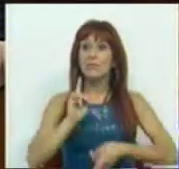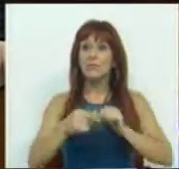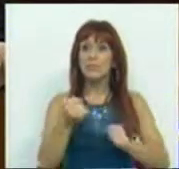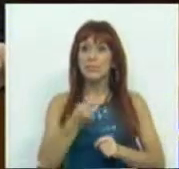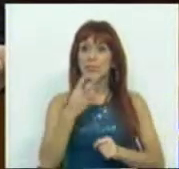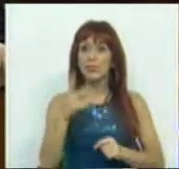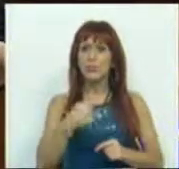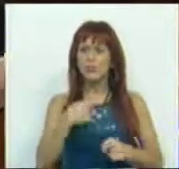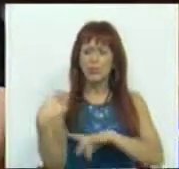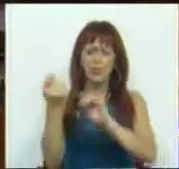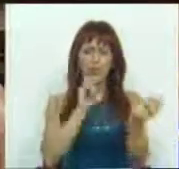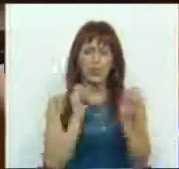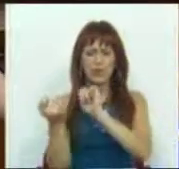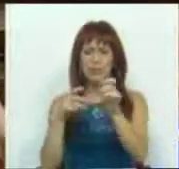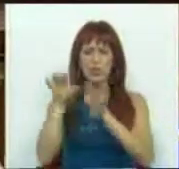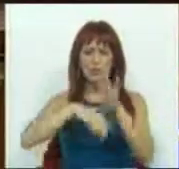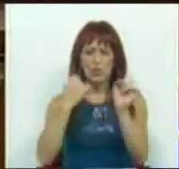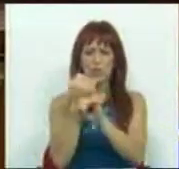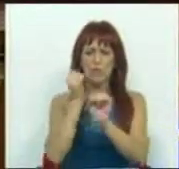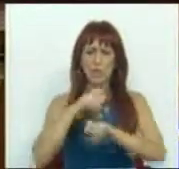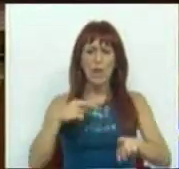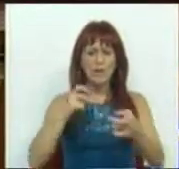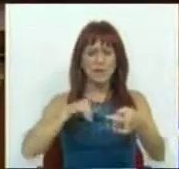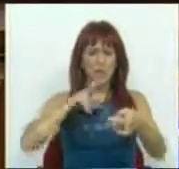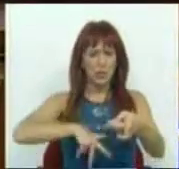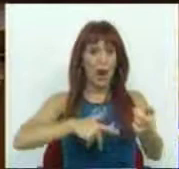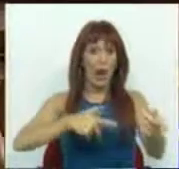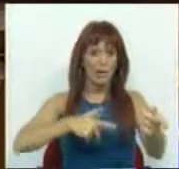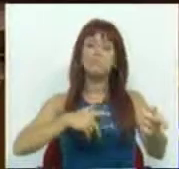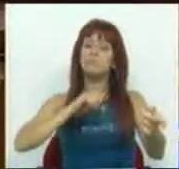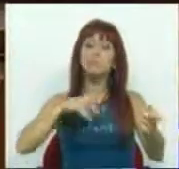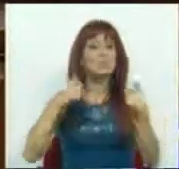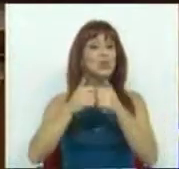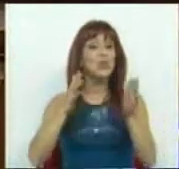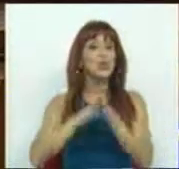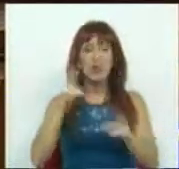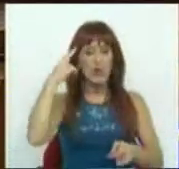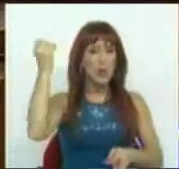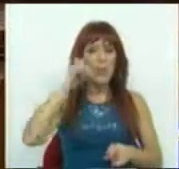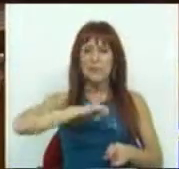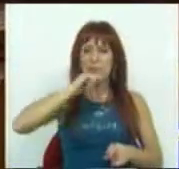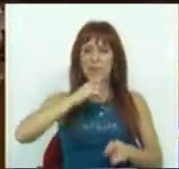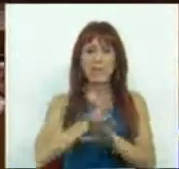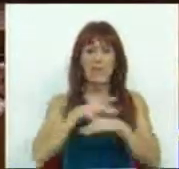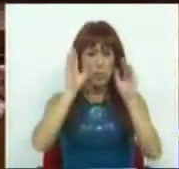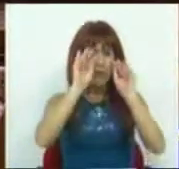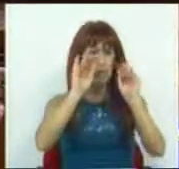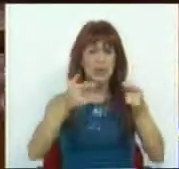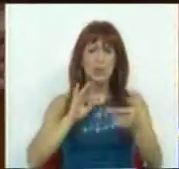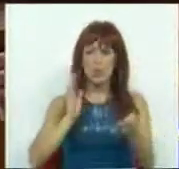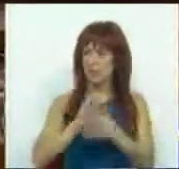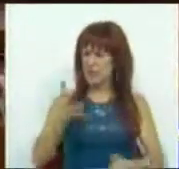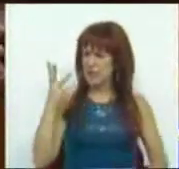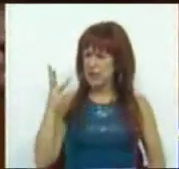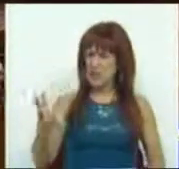muito se tem discutido sobre precariedade laboral em Portugal e talvez nem todos tenham compreendido como no setor da educação nos